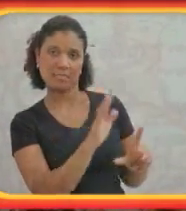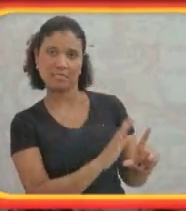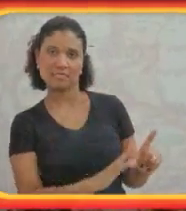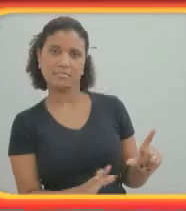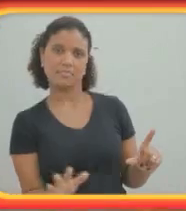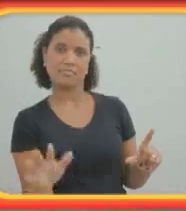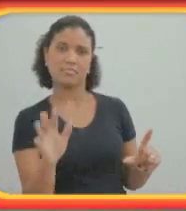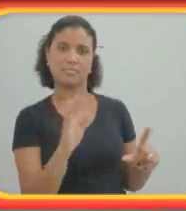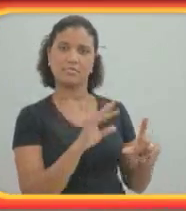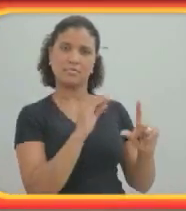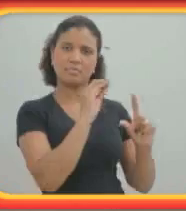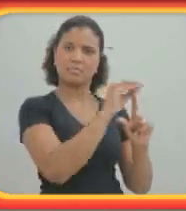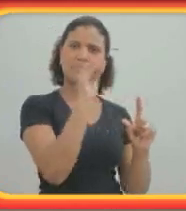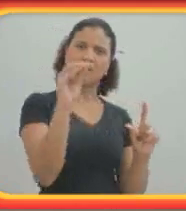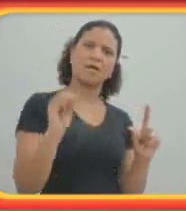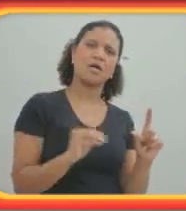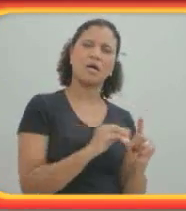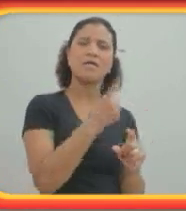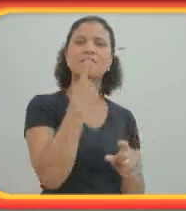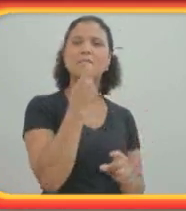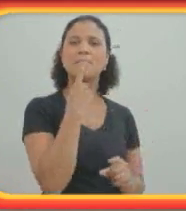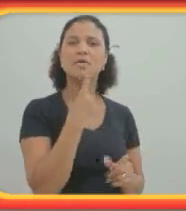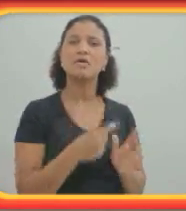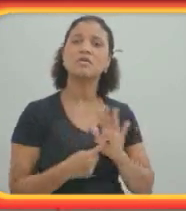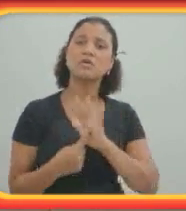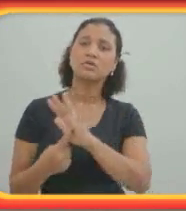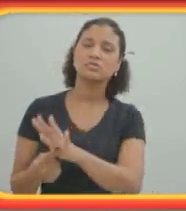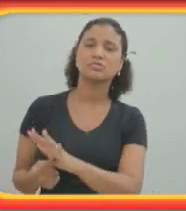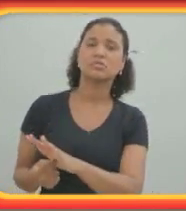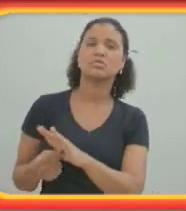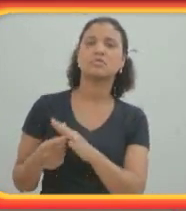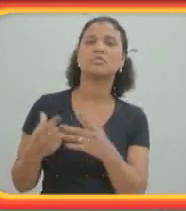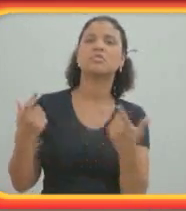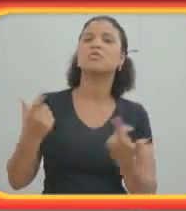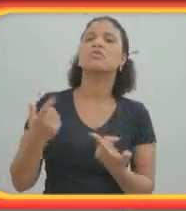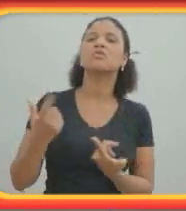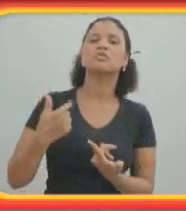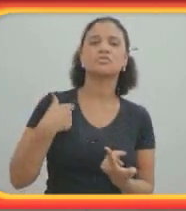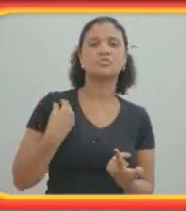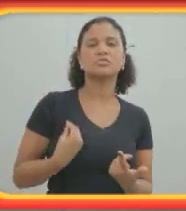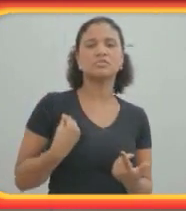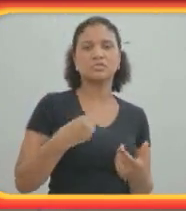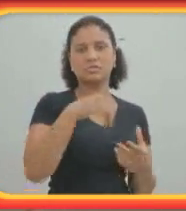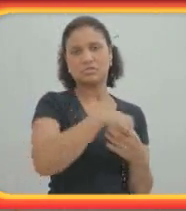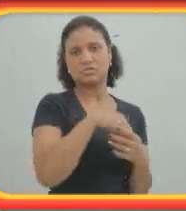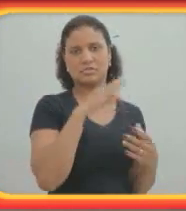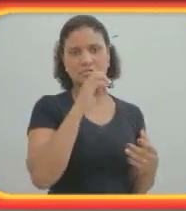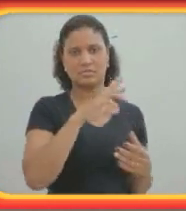vermelho indica onde eu estive em Terra. Não de avião, não por mar, mas em Terra.